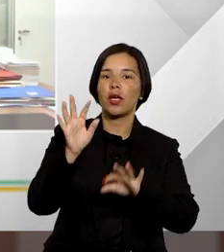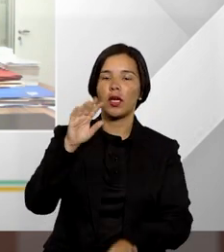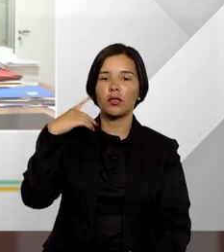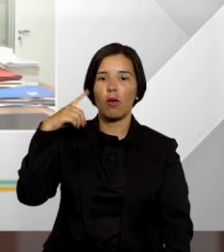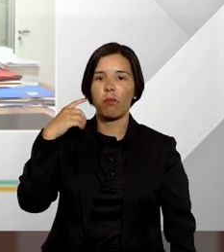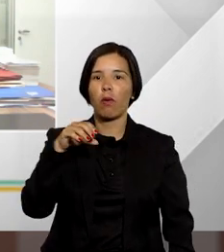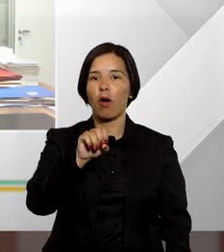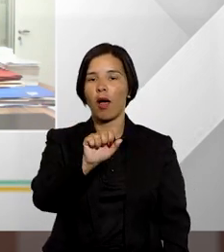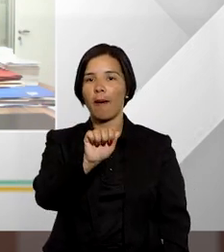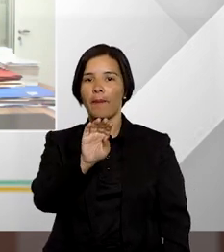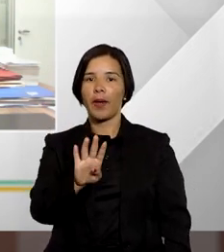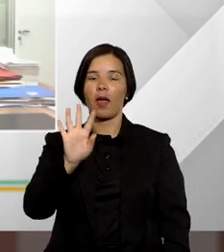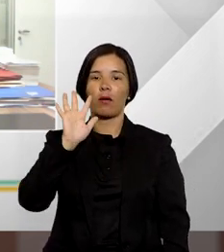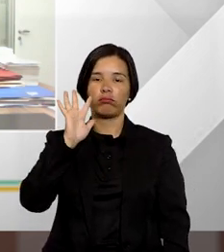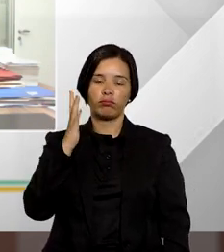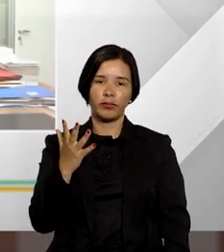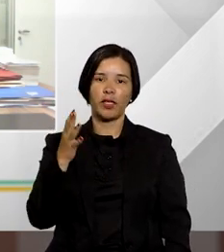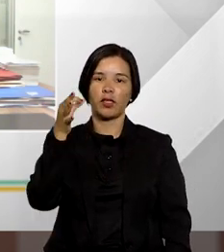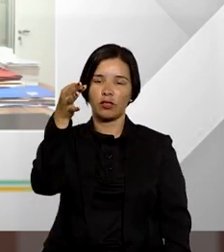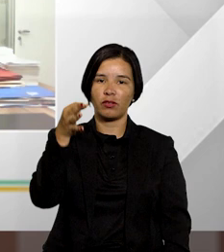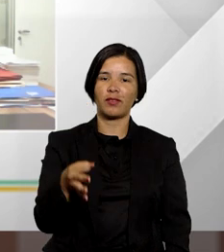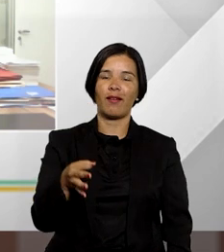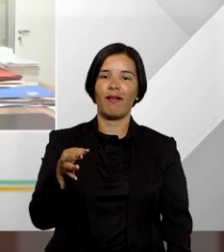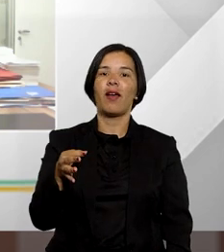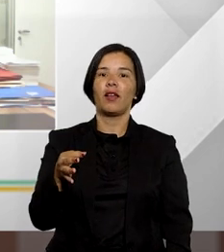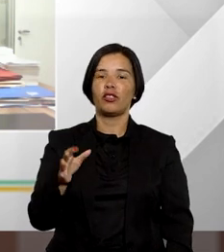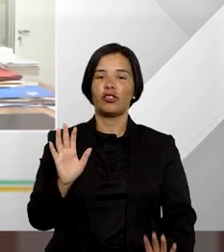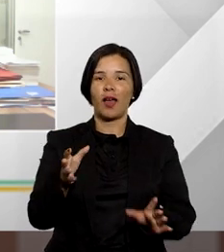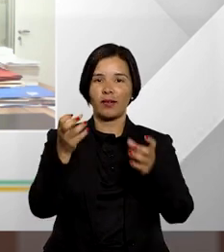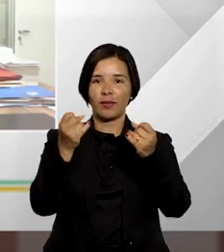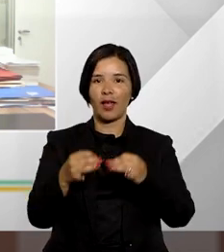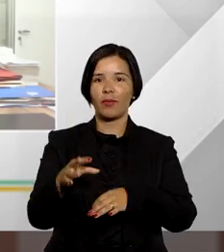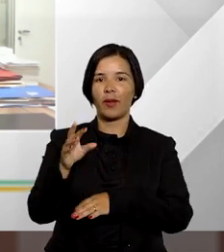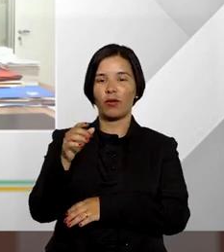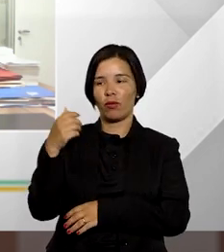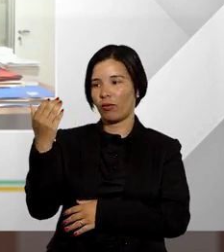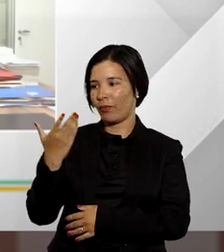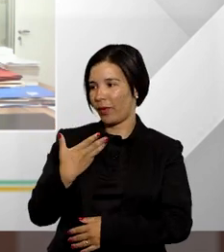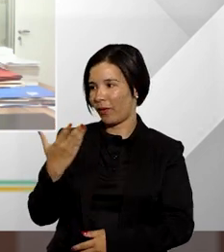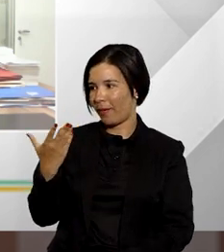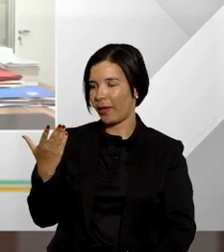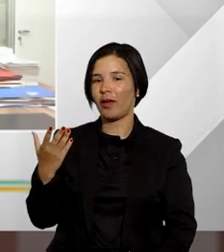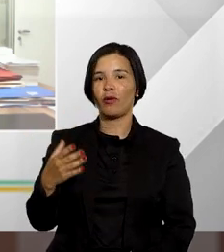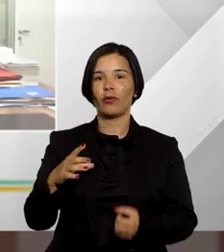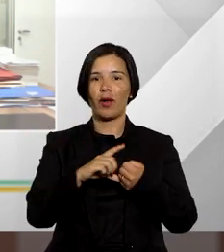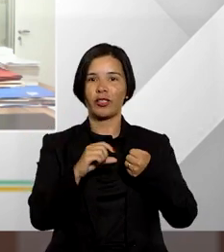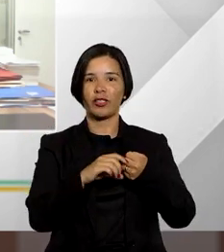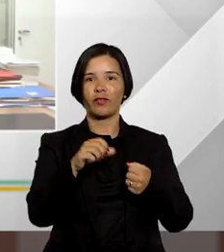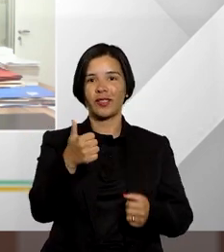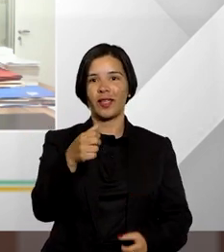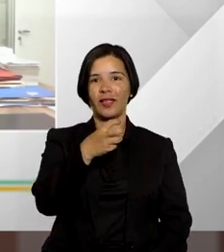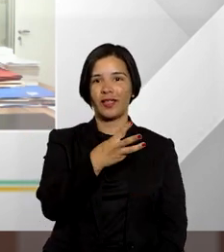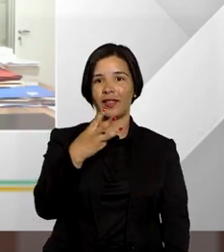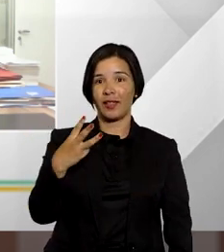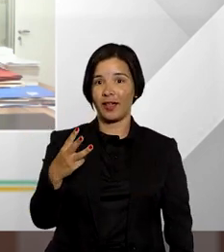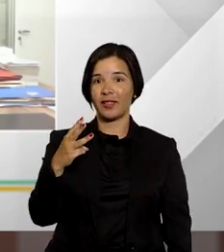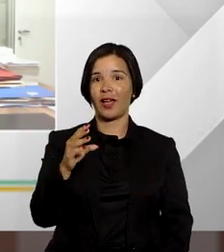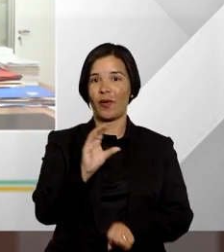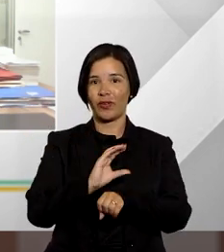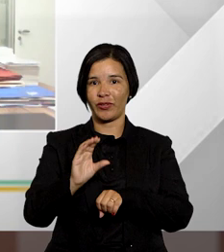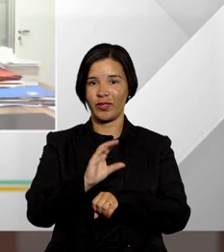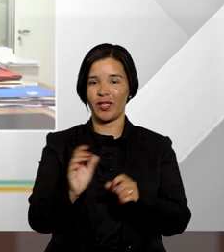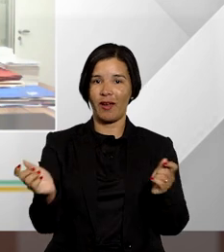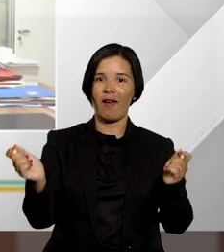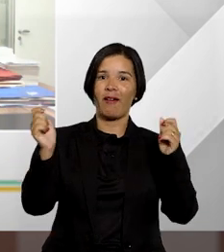advocacia tão importante conforme disse o meu querido Sérgio Ludmere previsão essa contida no artigo 133 da Constituição